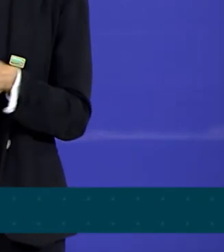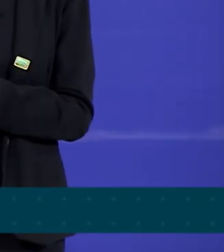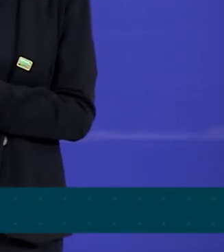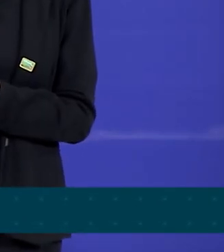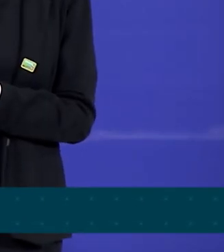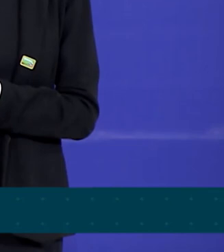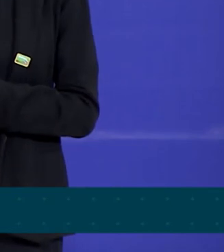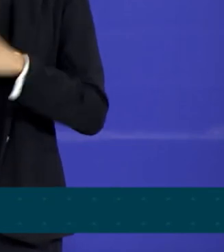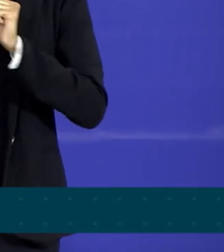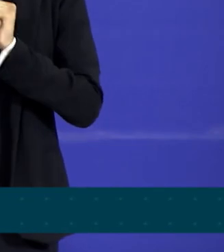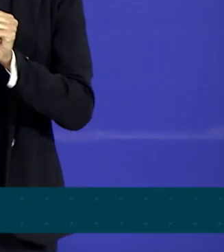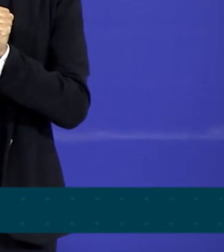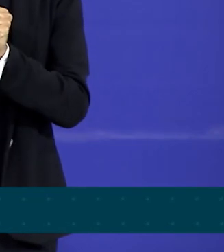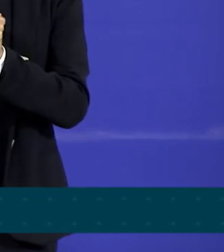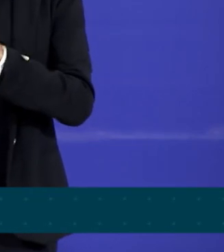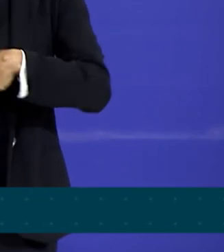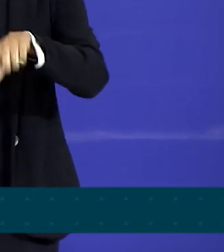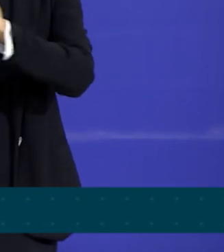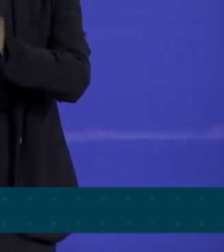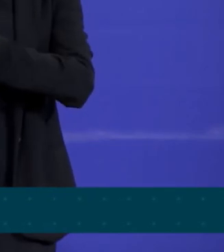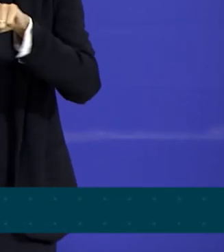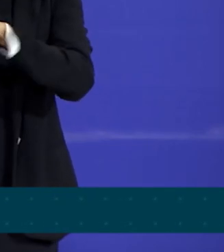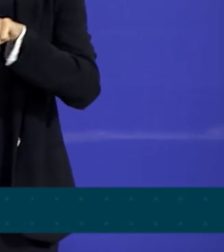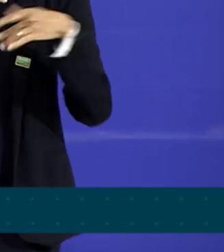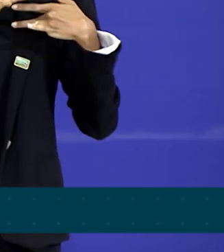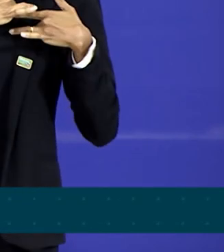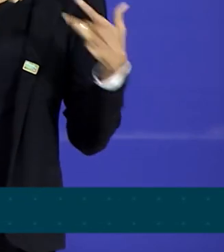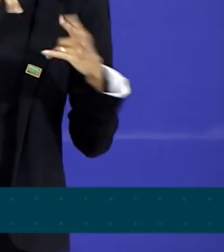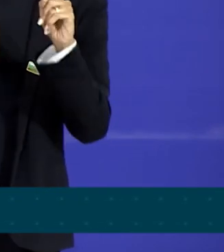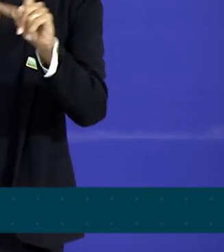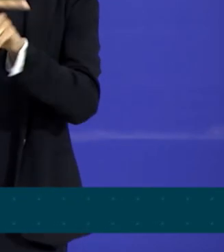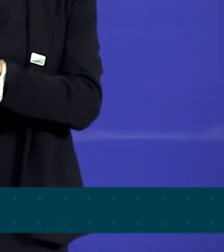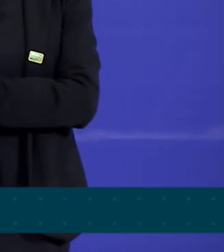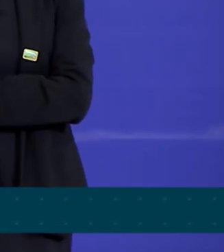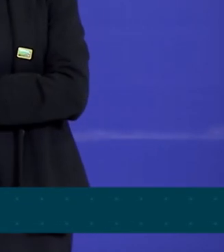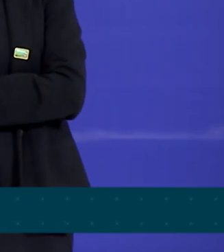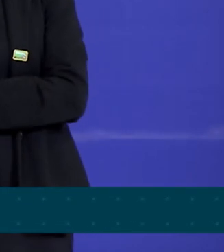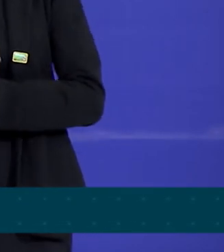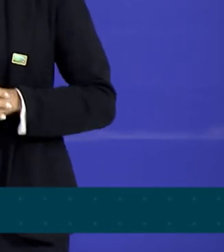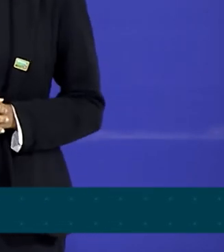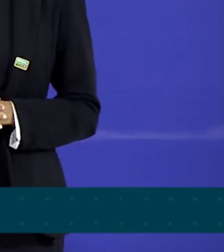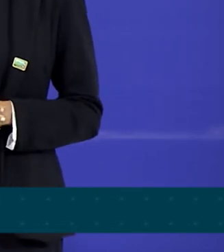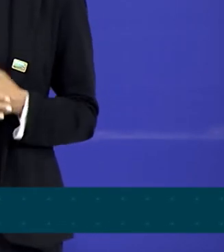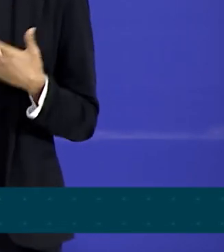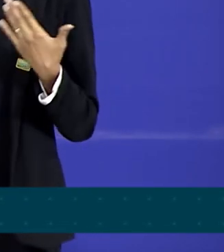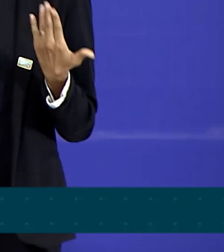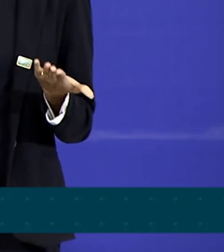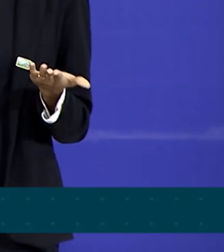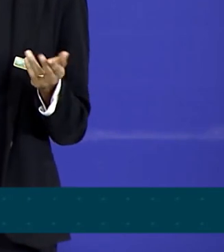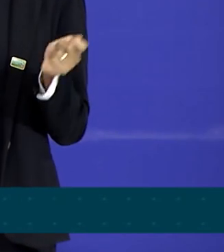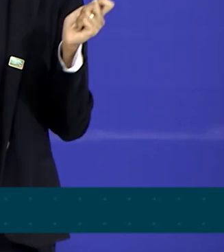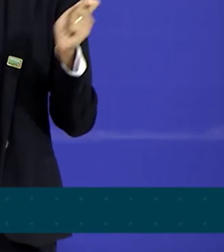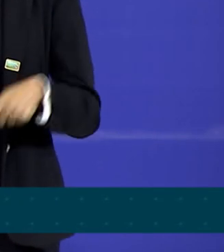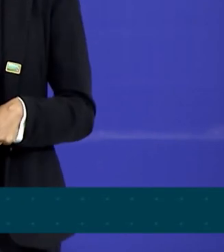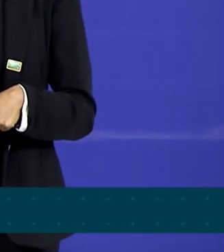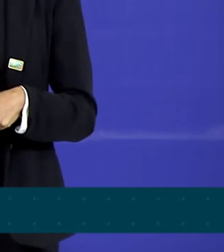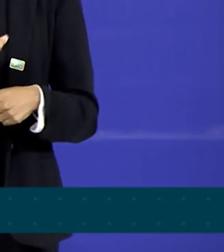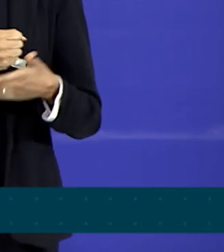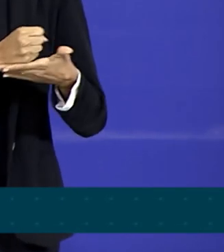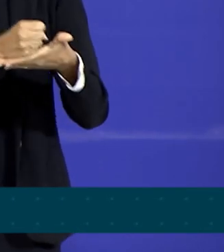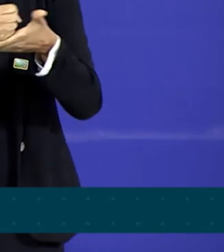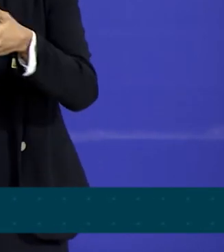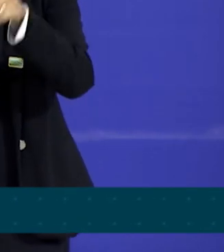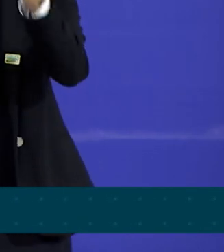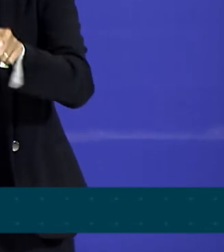Brasil em um país solidário e voluntário. Assim, seremos capazes de promover assistências brasileiras